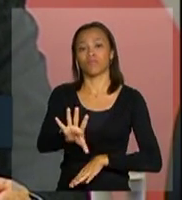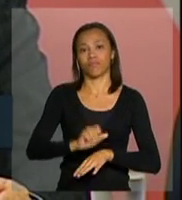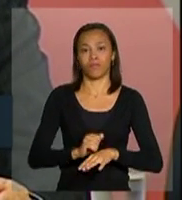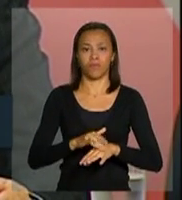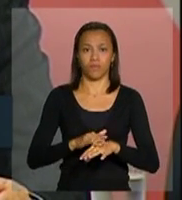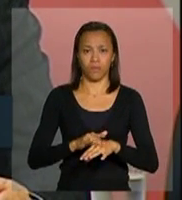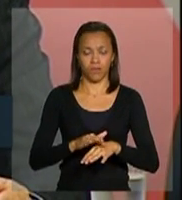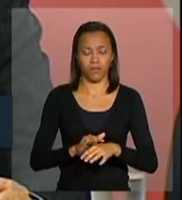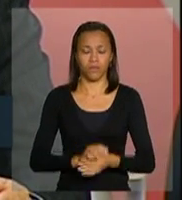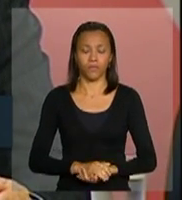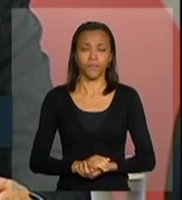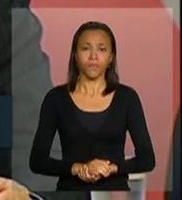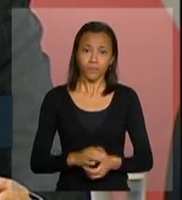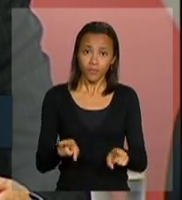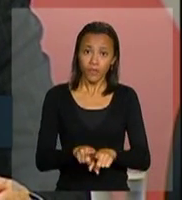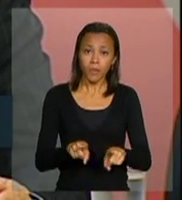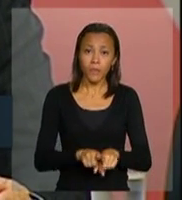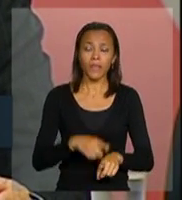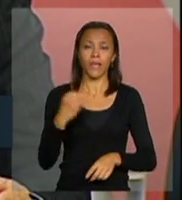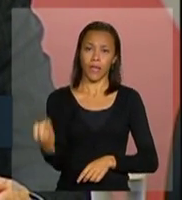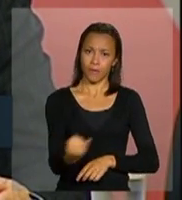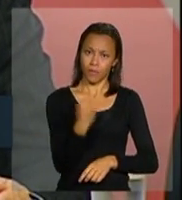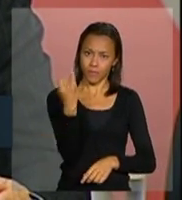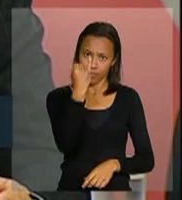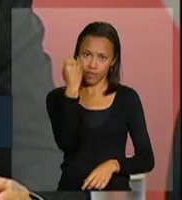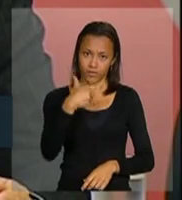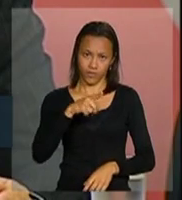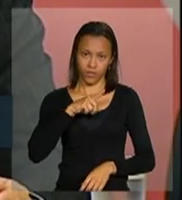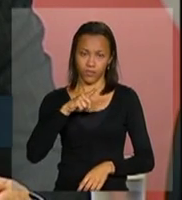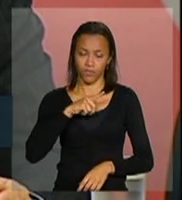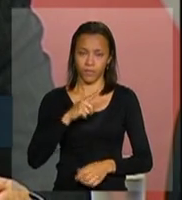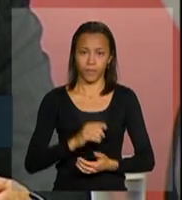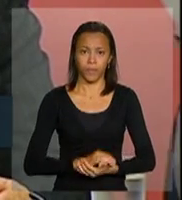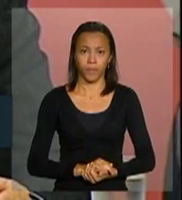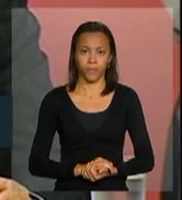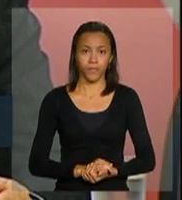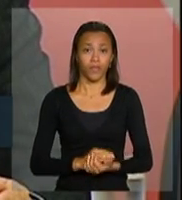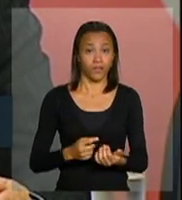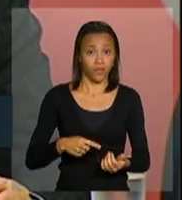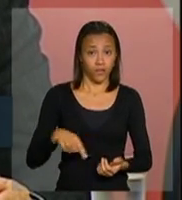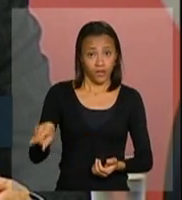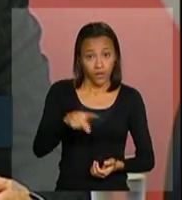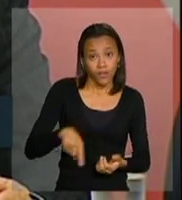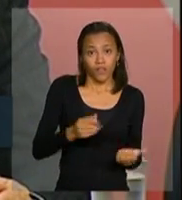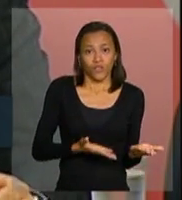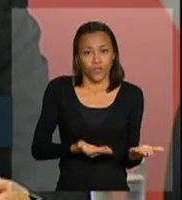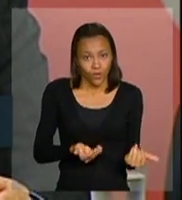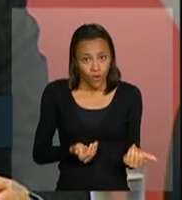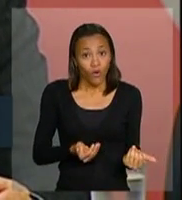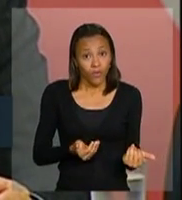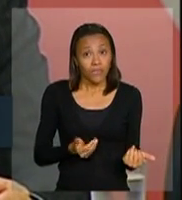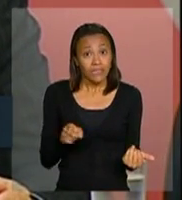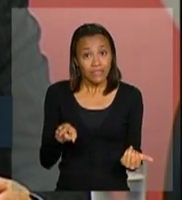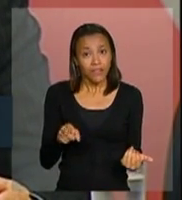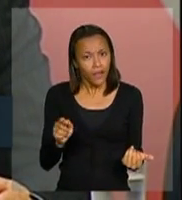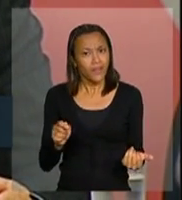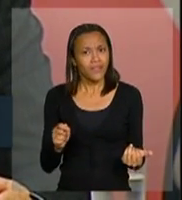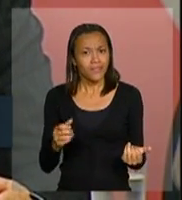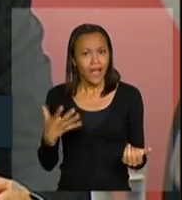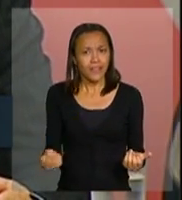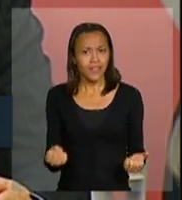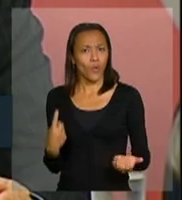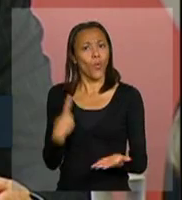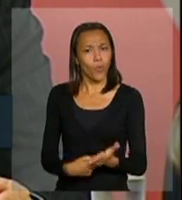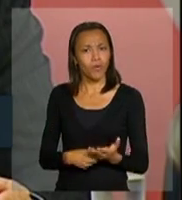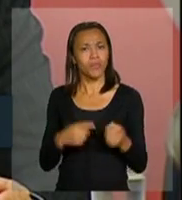dado e a importância de ter jovens como esse na frente da luta contra a